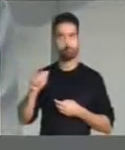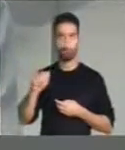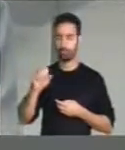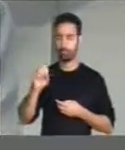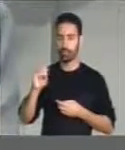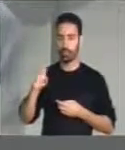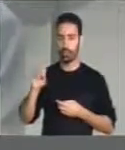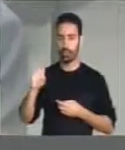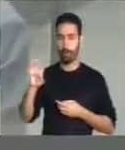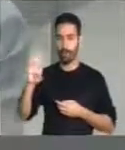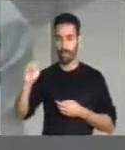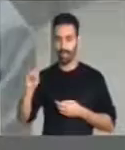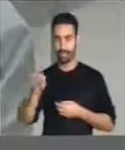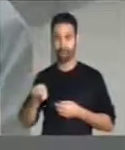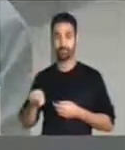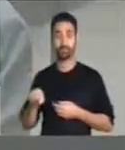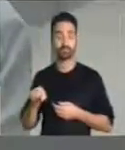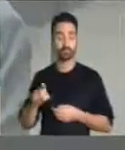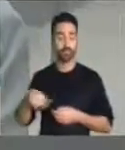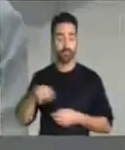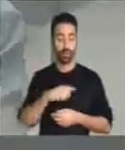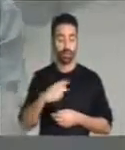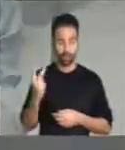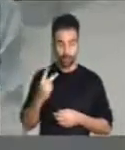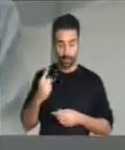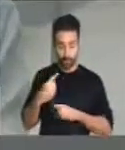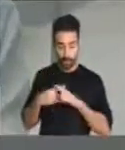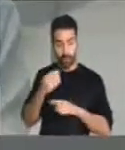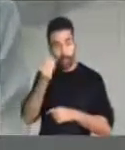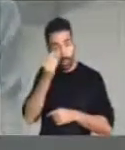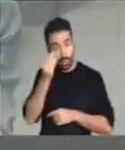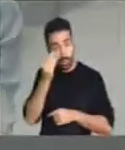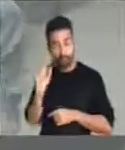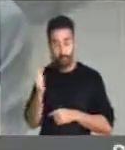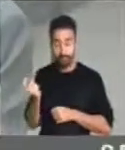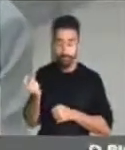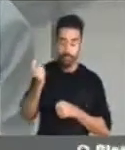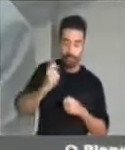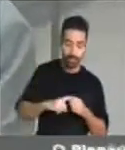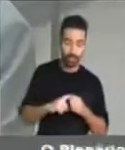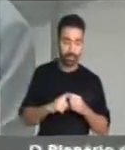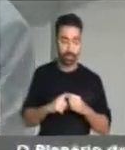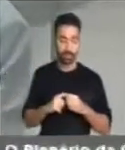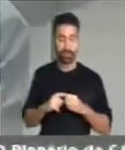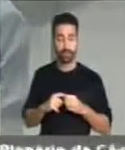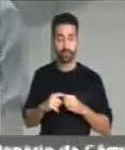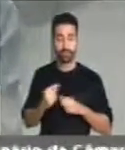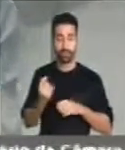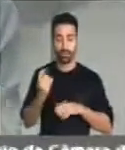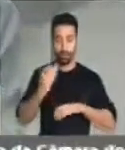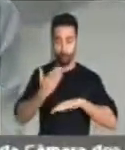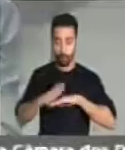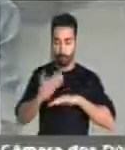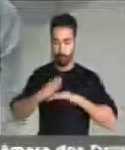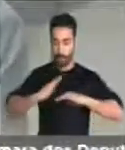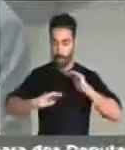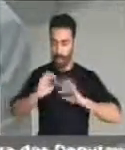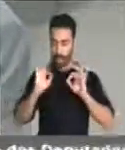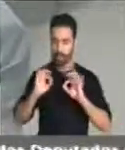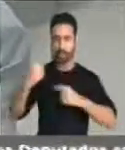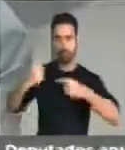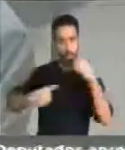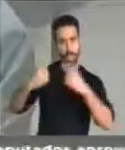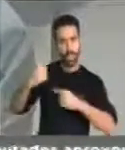53 companheiros Estamos no segundo turno para resgatar A prática política No que ela tem de grandeza, de